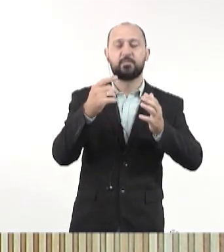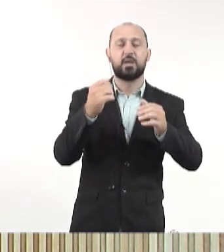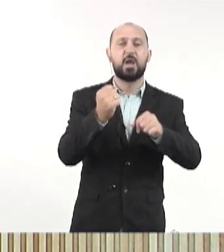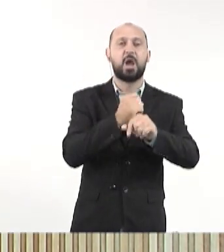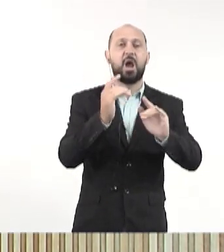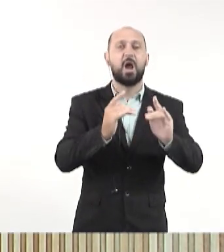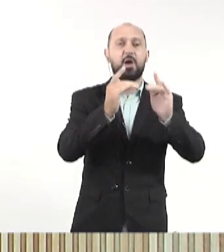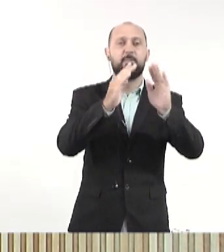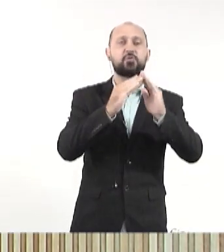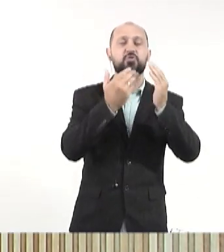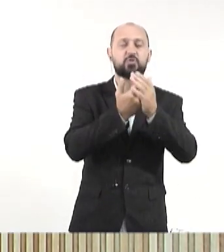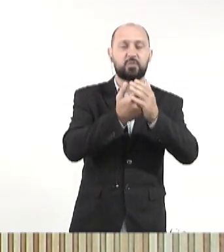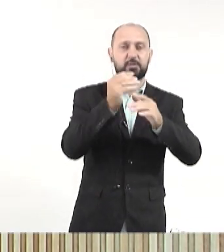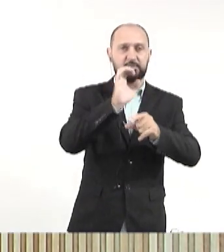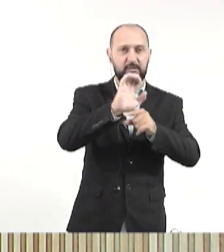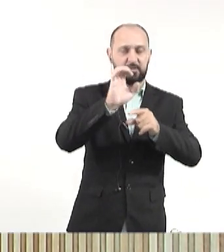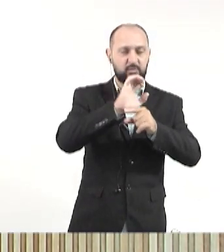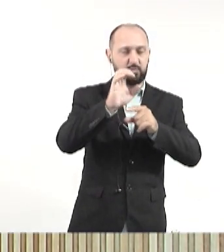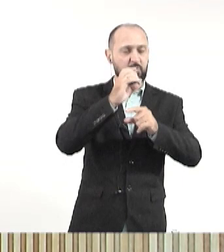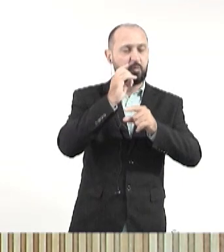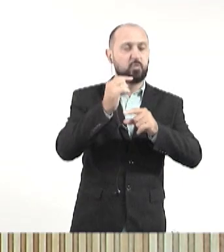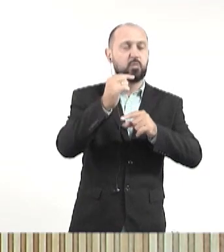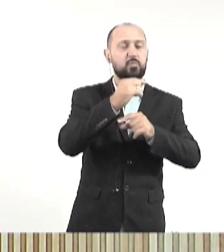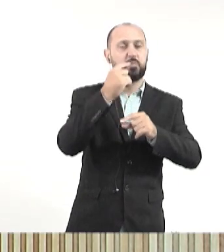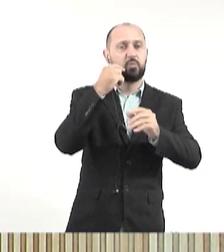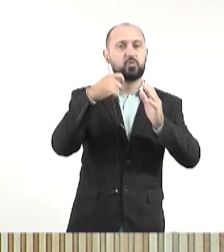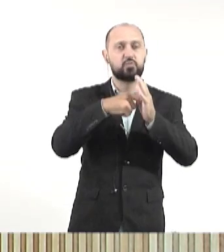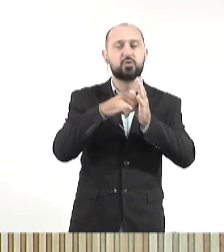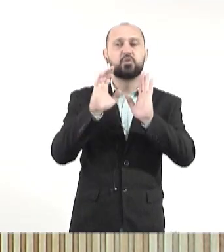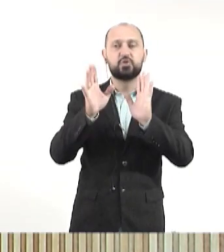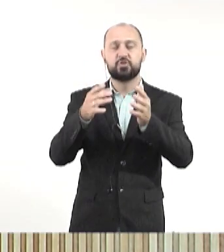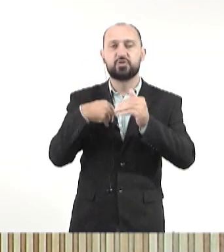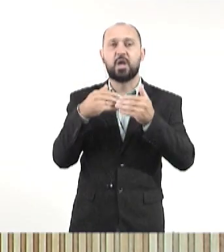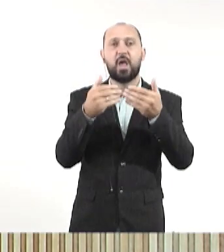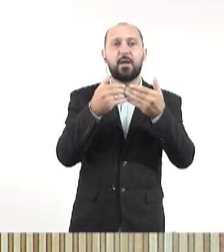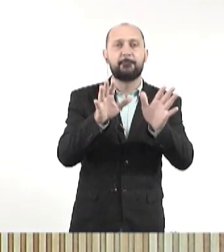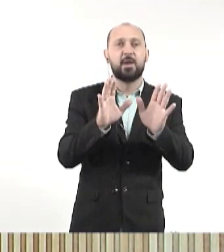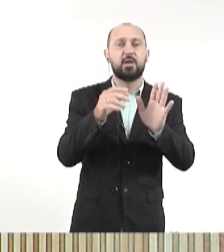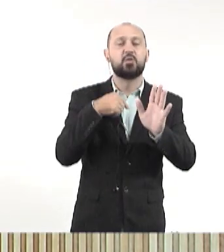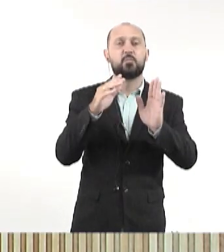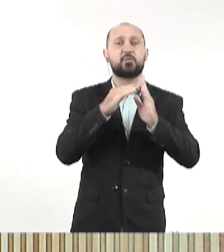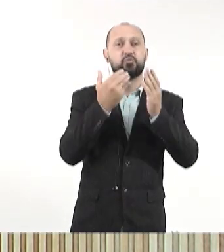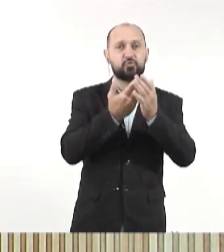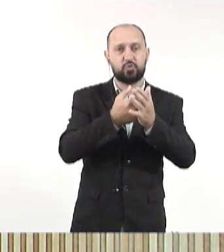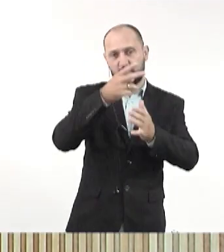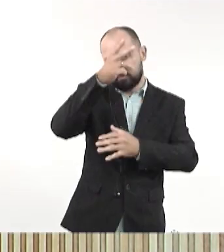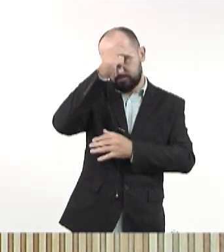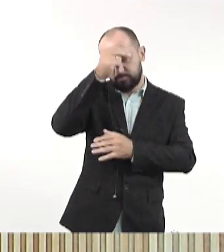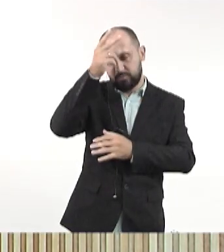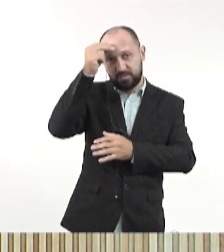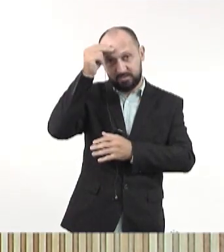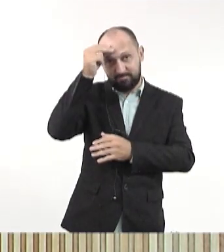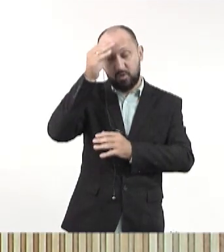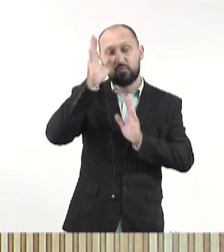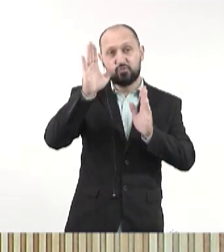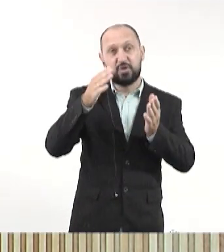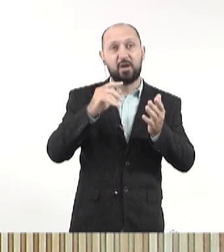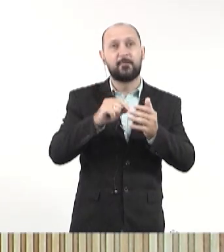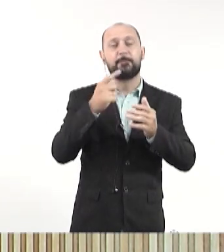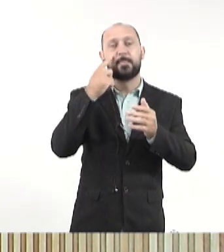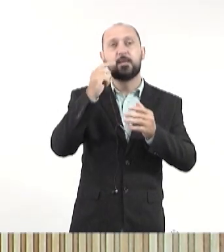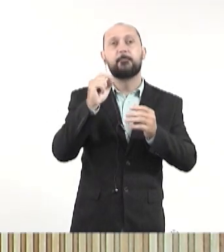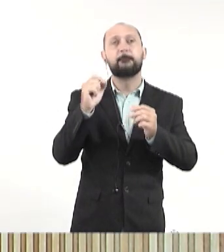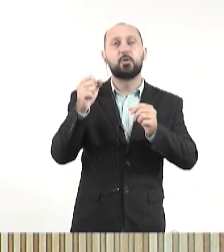onde funcionava uma escola estadual, lá em Coxim, já está em funcionamento agora uma escola municipal, e que tem